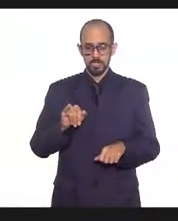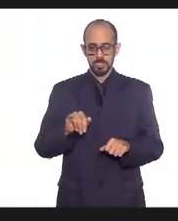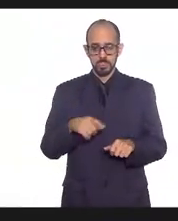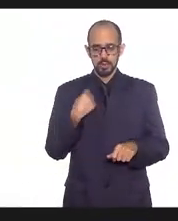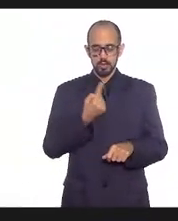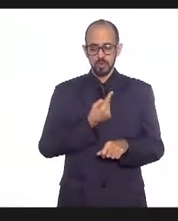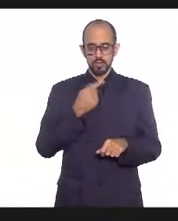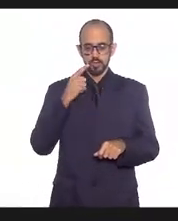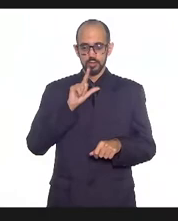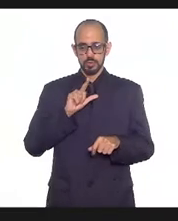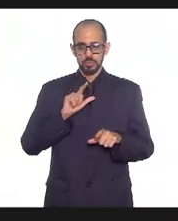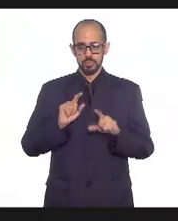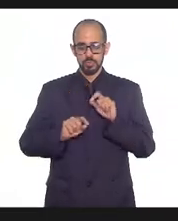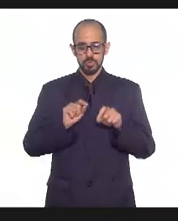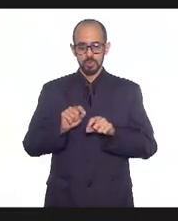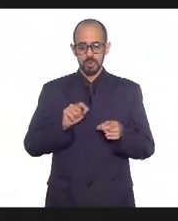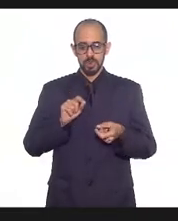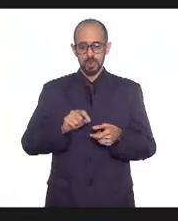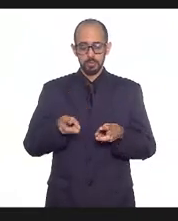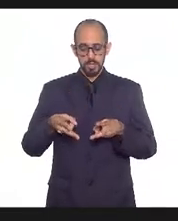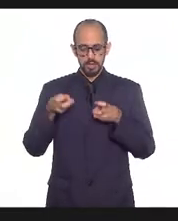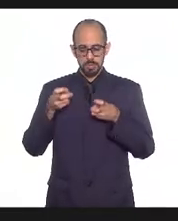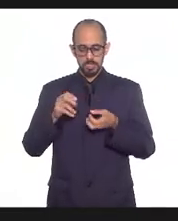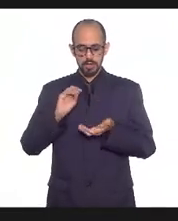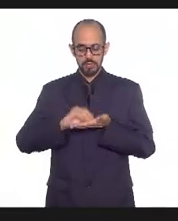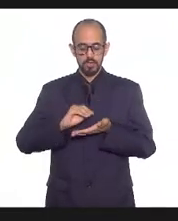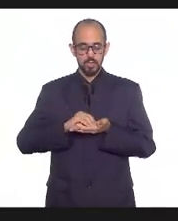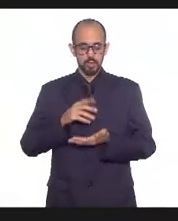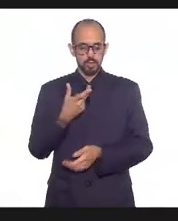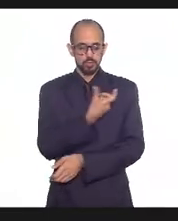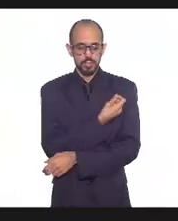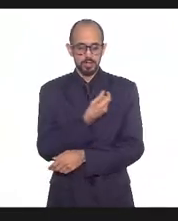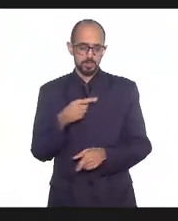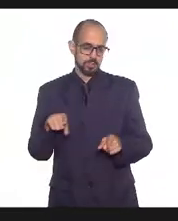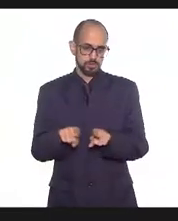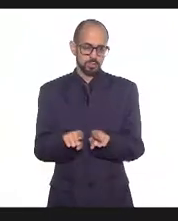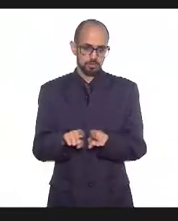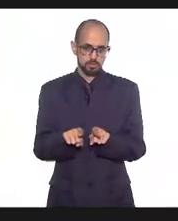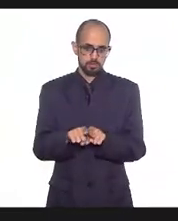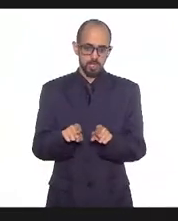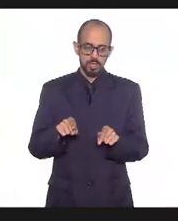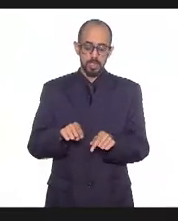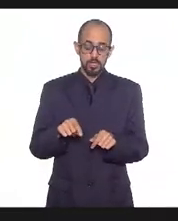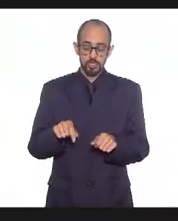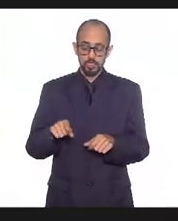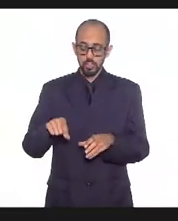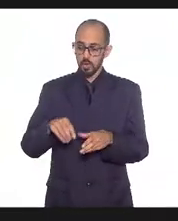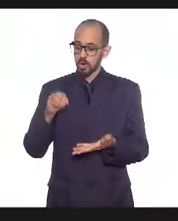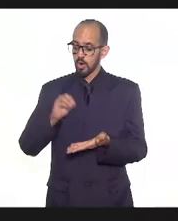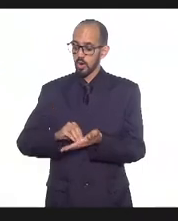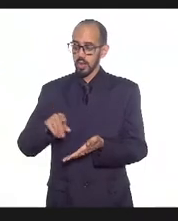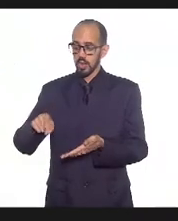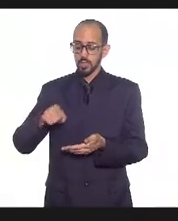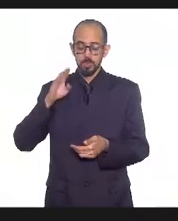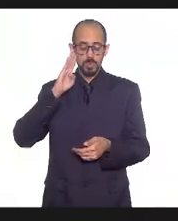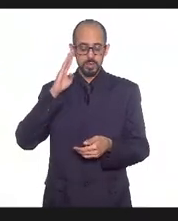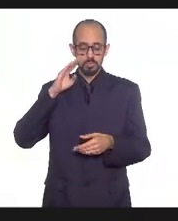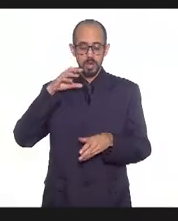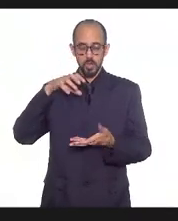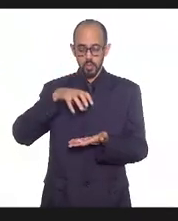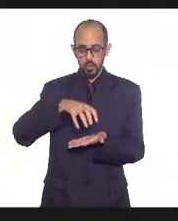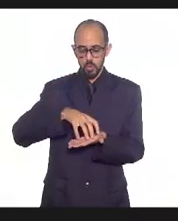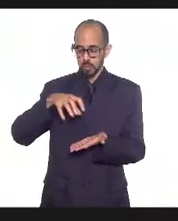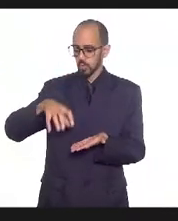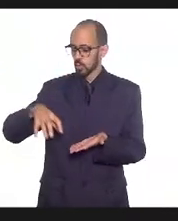uma falta de vacina que a gente fica priorizando grupos dentro dos grupos mesmos por conta da escassez de